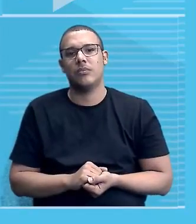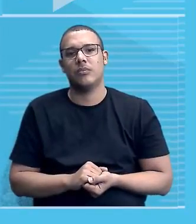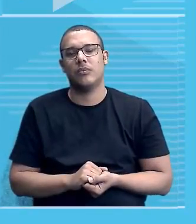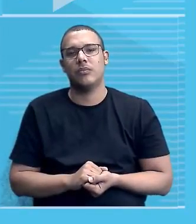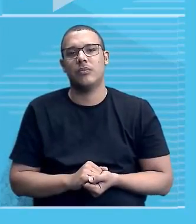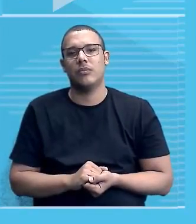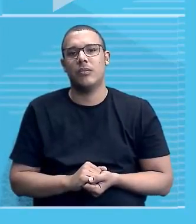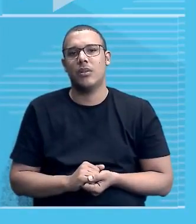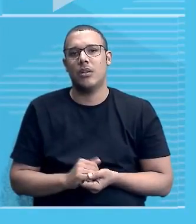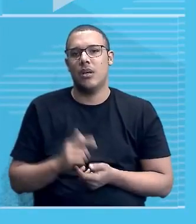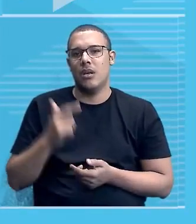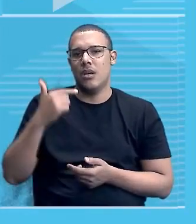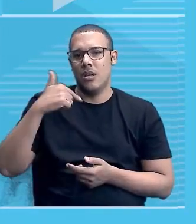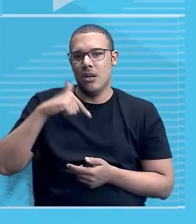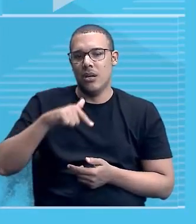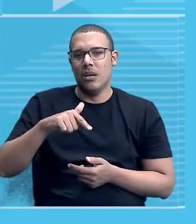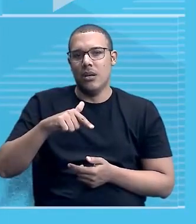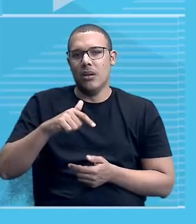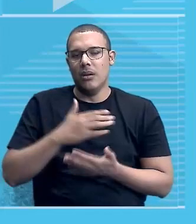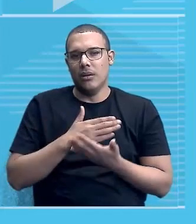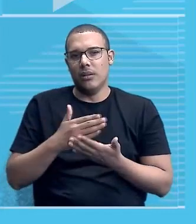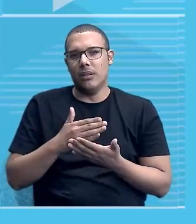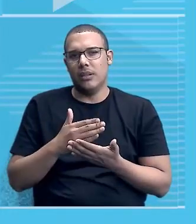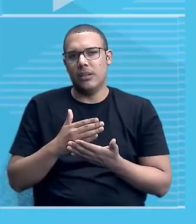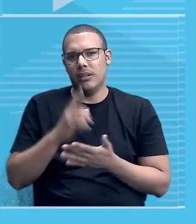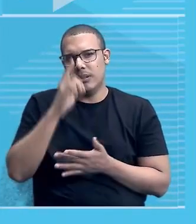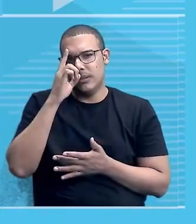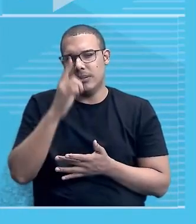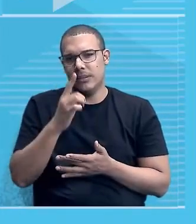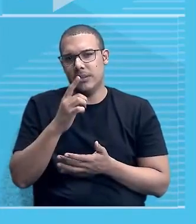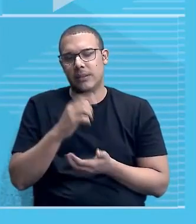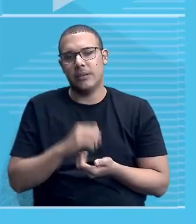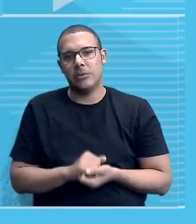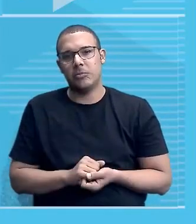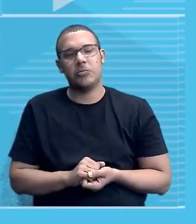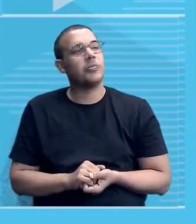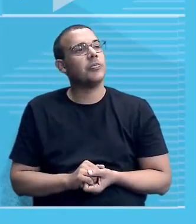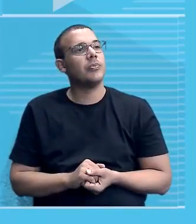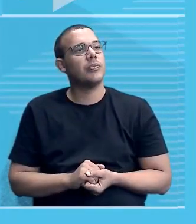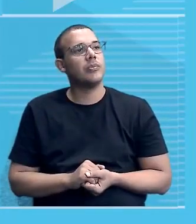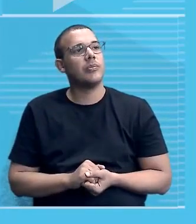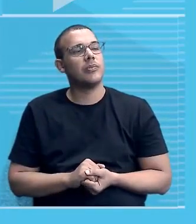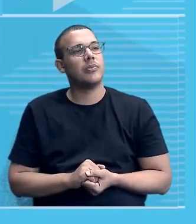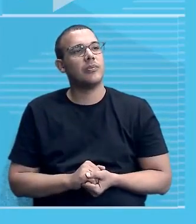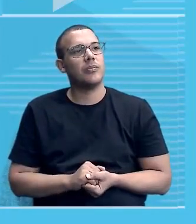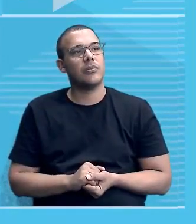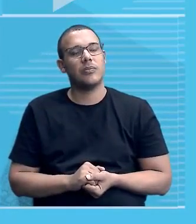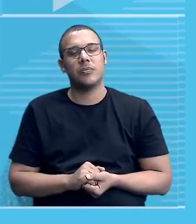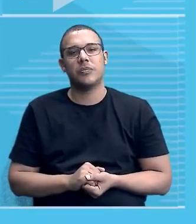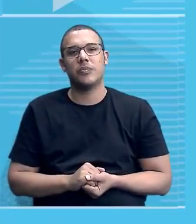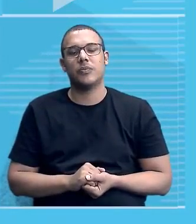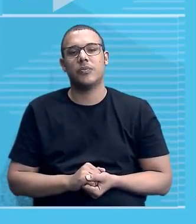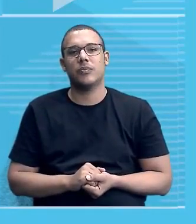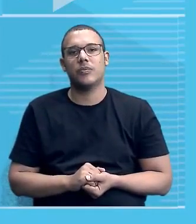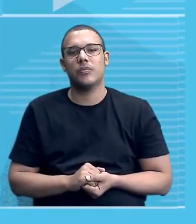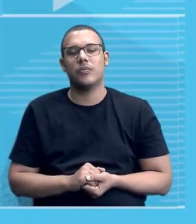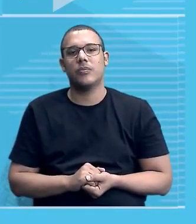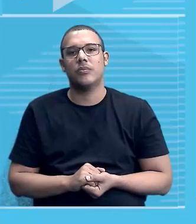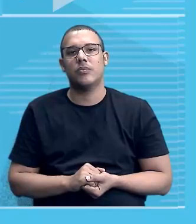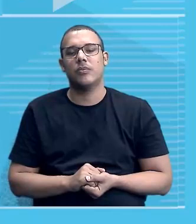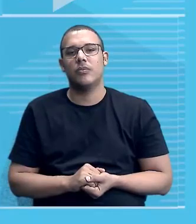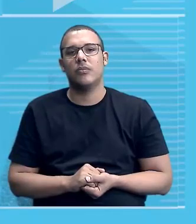nações se apoderaram, se apoderaram desses domínios dos otomanos.